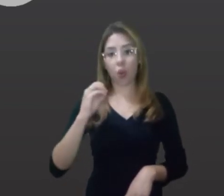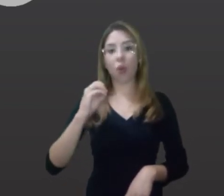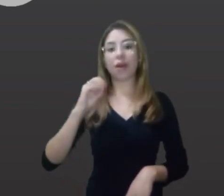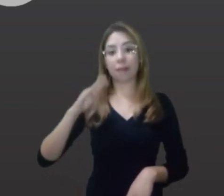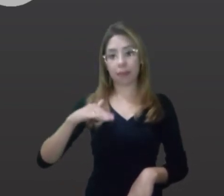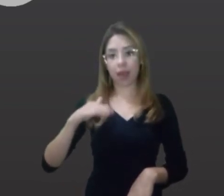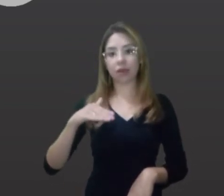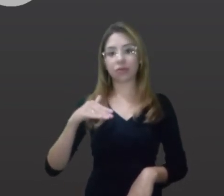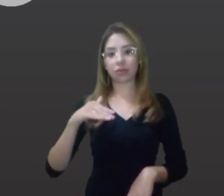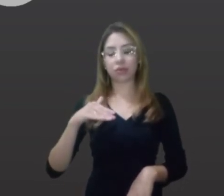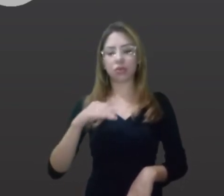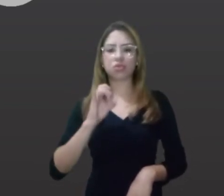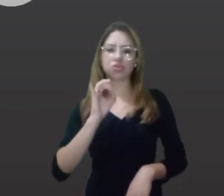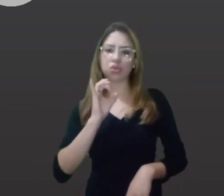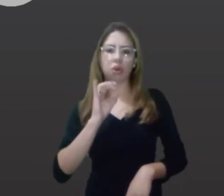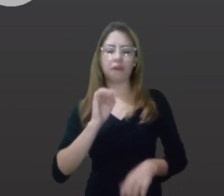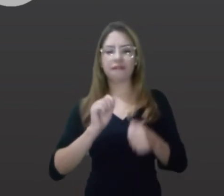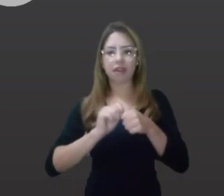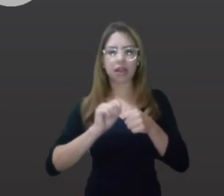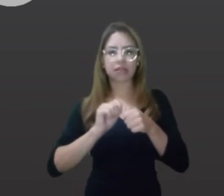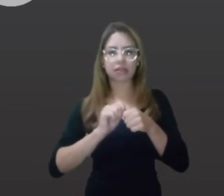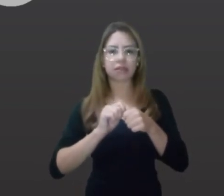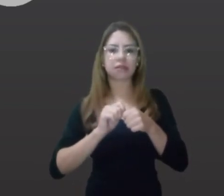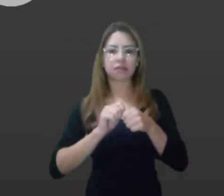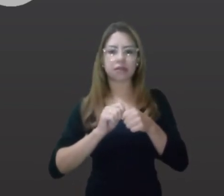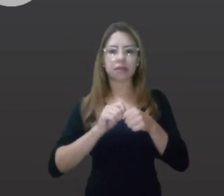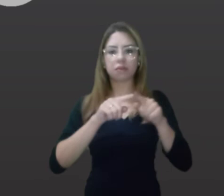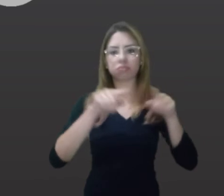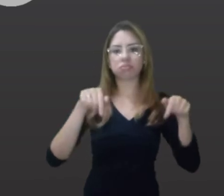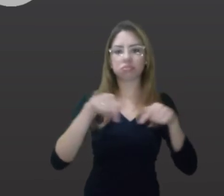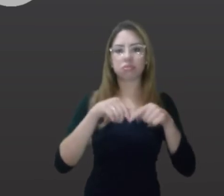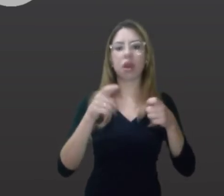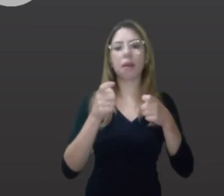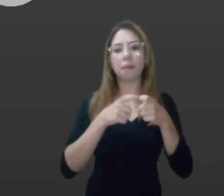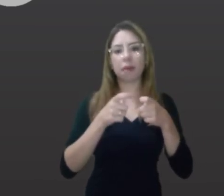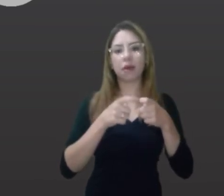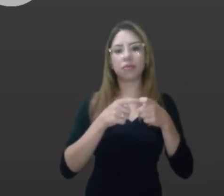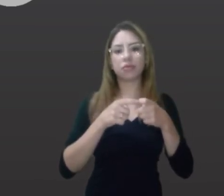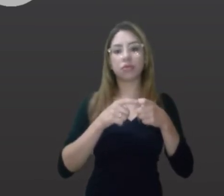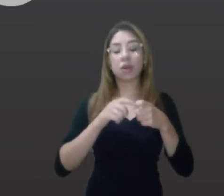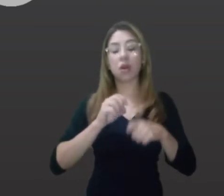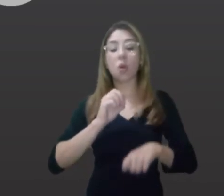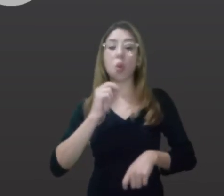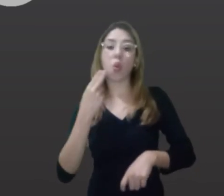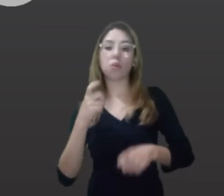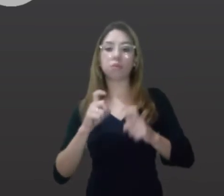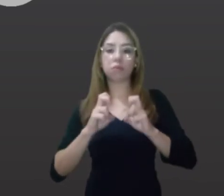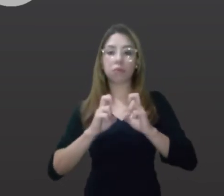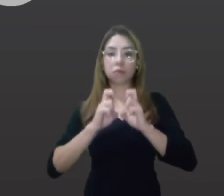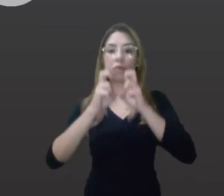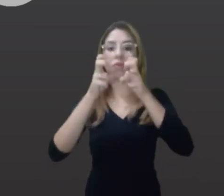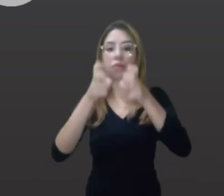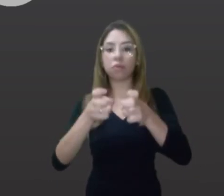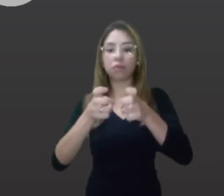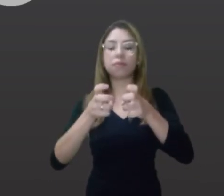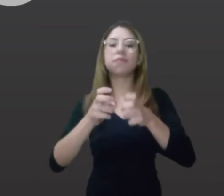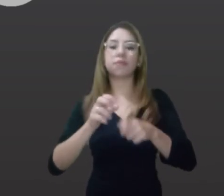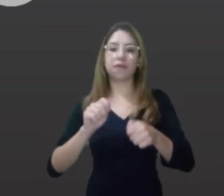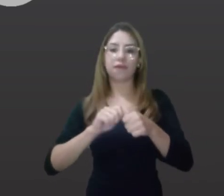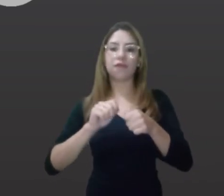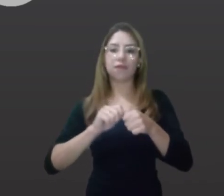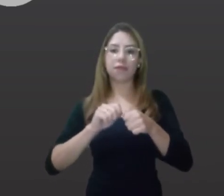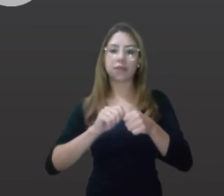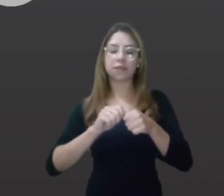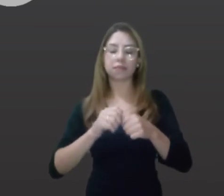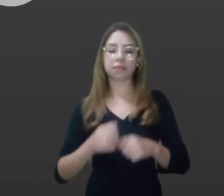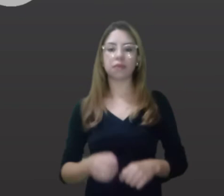anos, apenas exame clínico e, eventualmente, exames de ultrassonografia, caso haja alguma anormalidade.